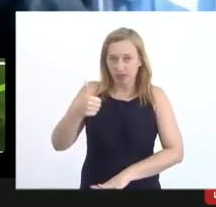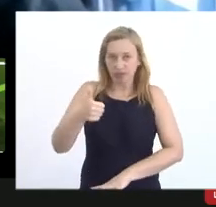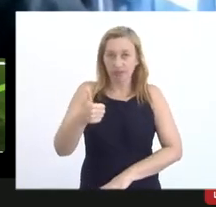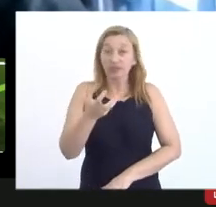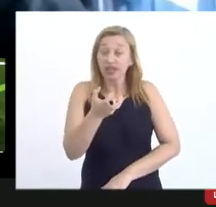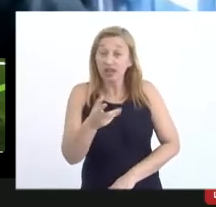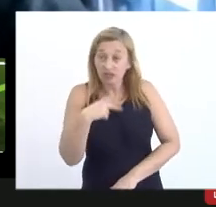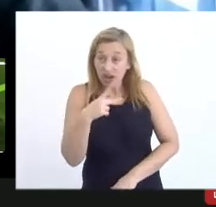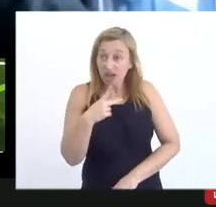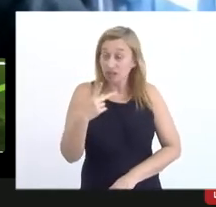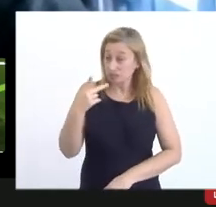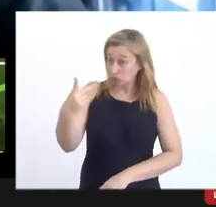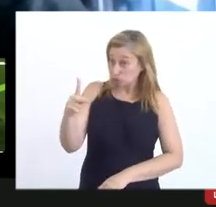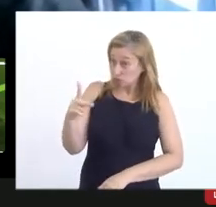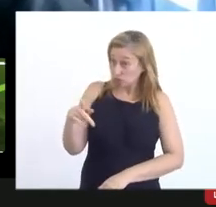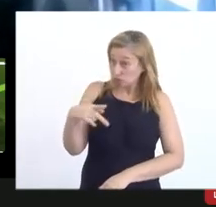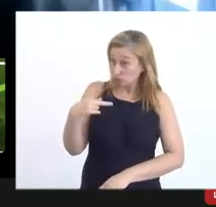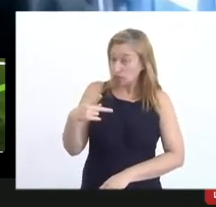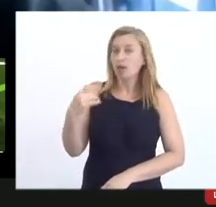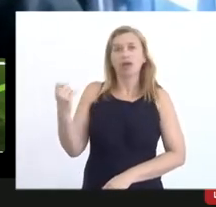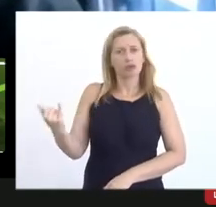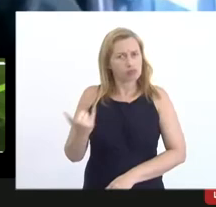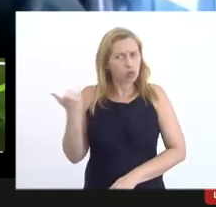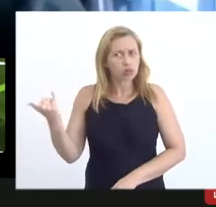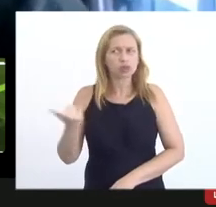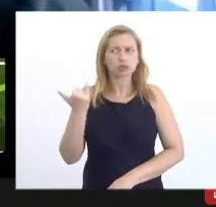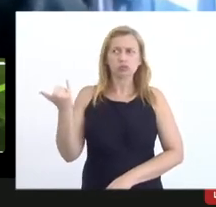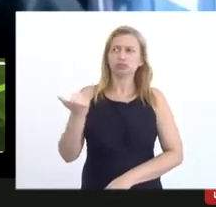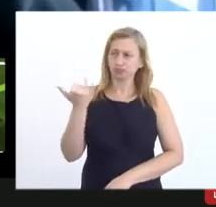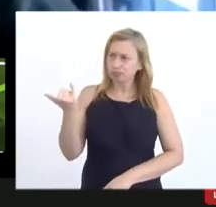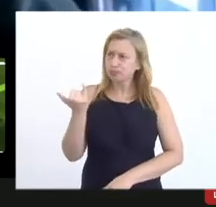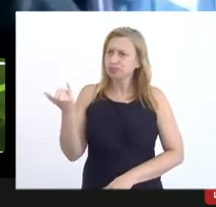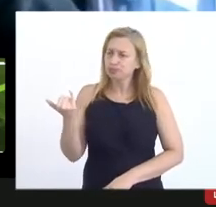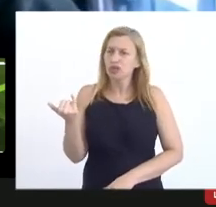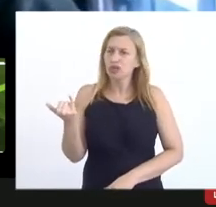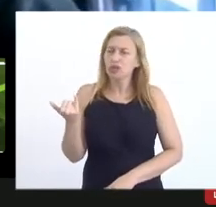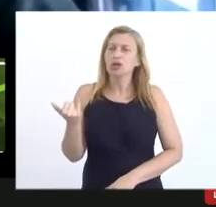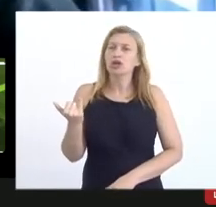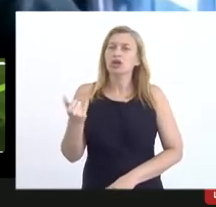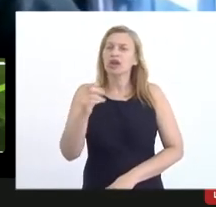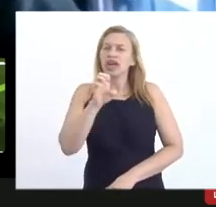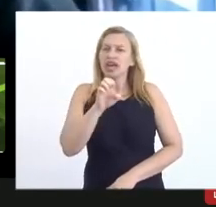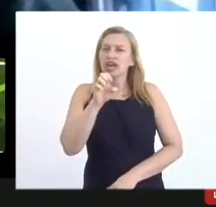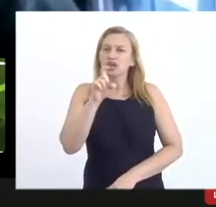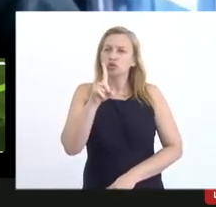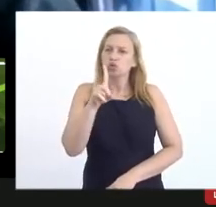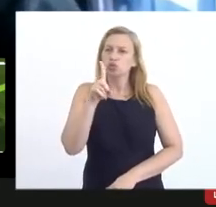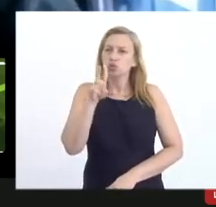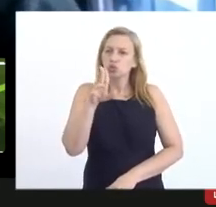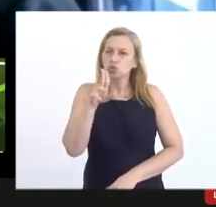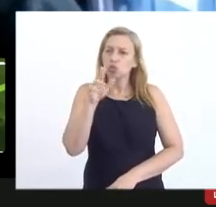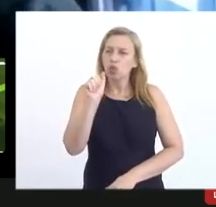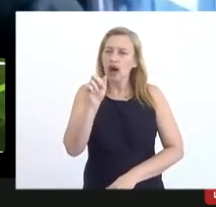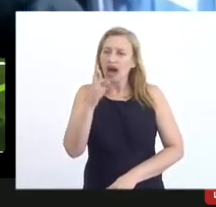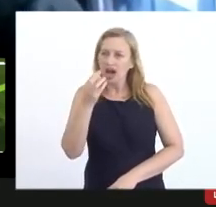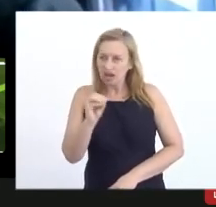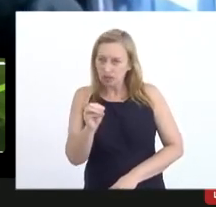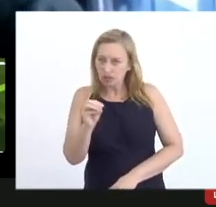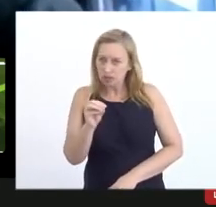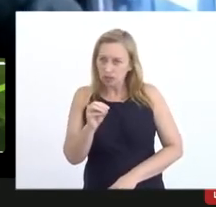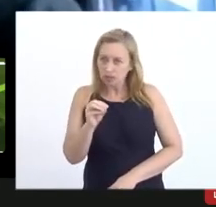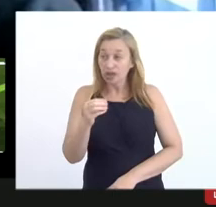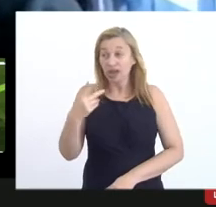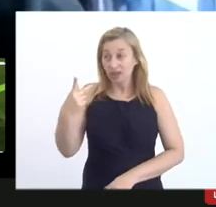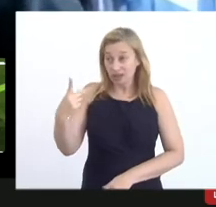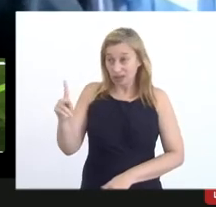intervenção foi muito muito valiosa e que Eduardo bom o Eduardo é parcialmente